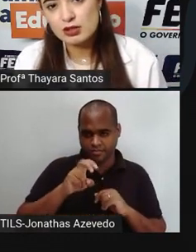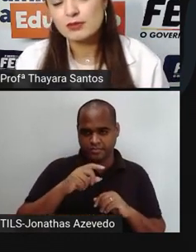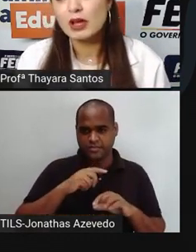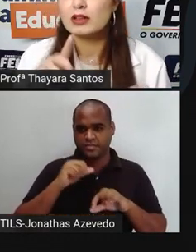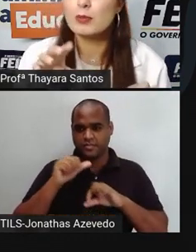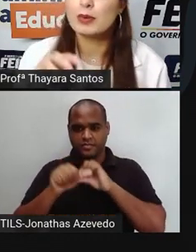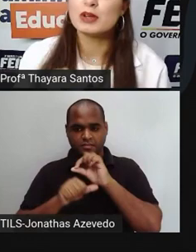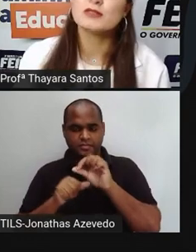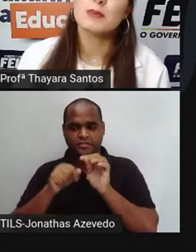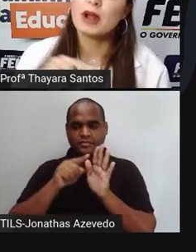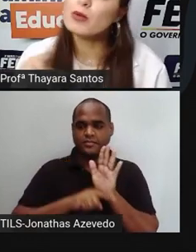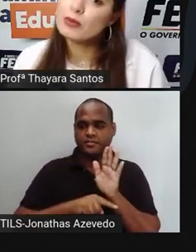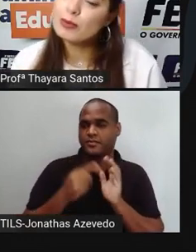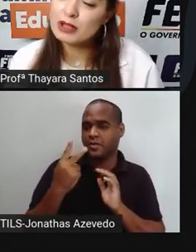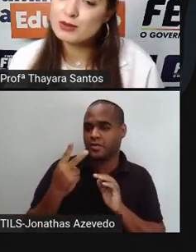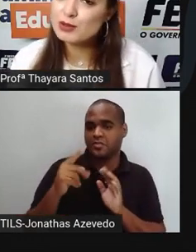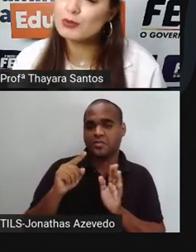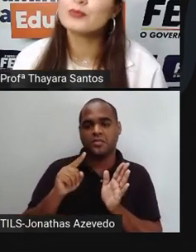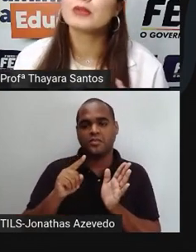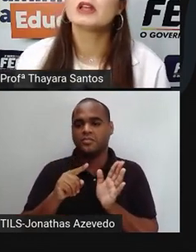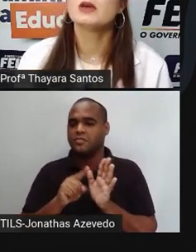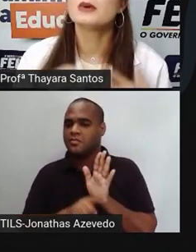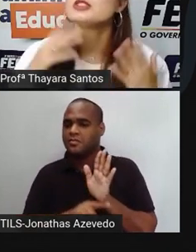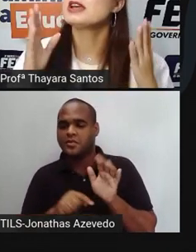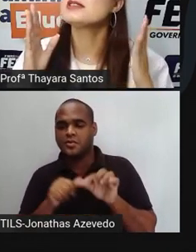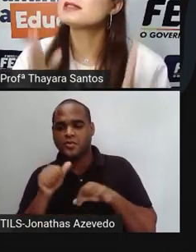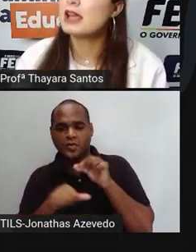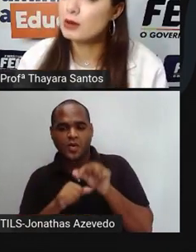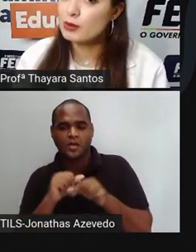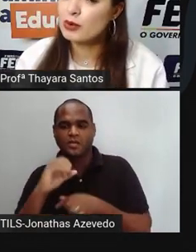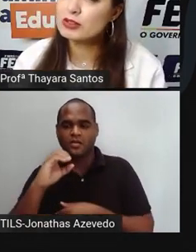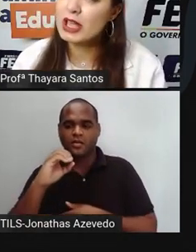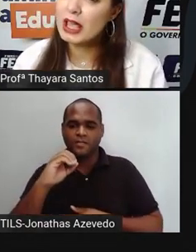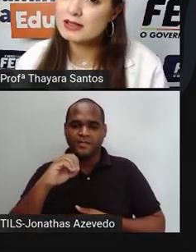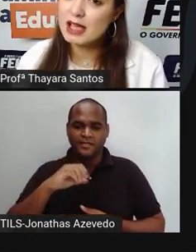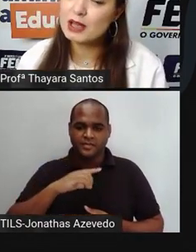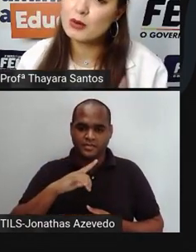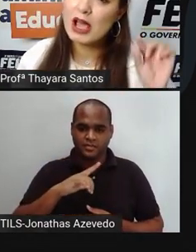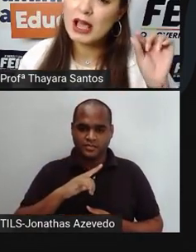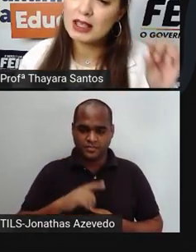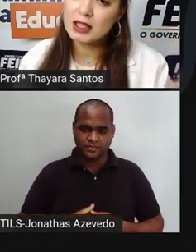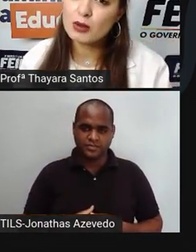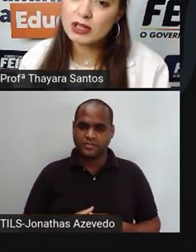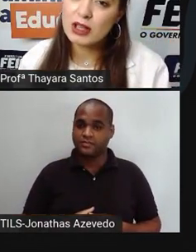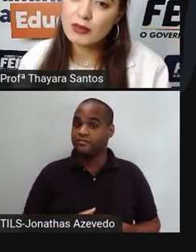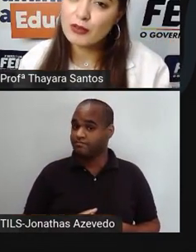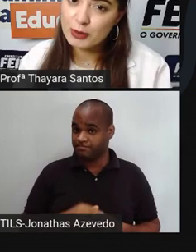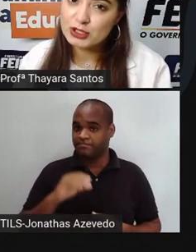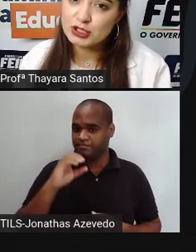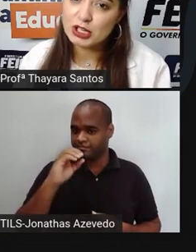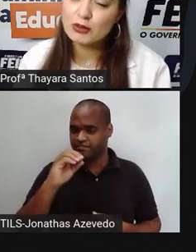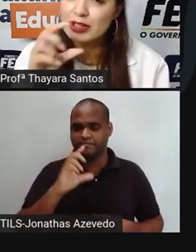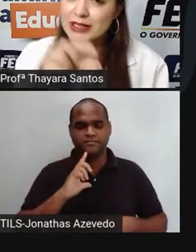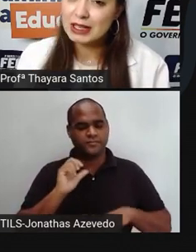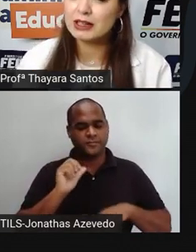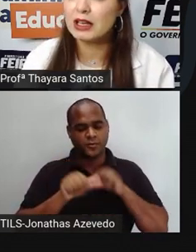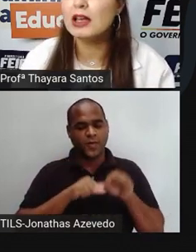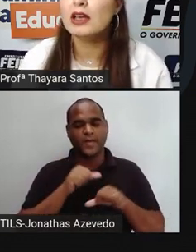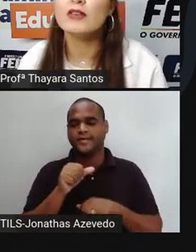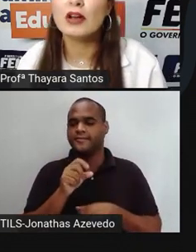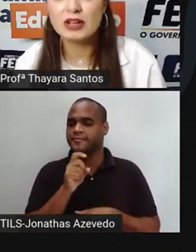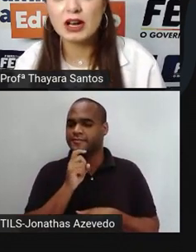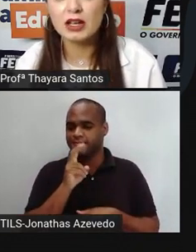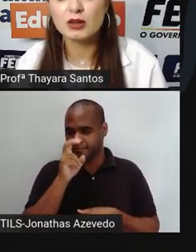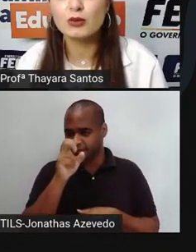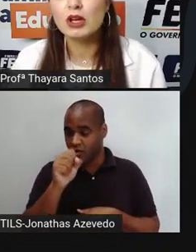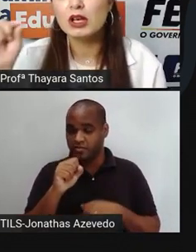2, depois vai para menos 1, depois chega em 0. Quando chegar em 0, aquilo que estava em forma de gelo vai derreter